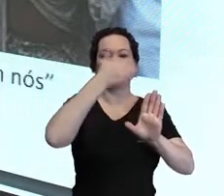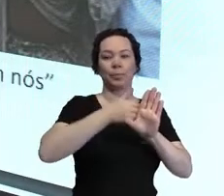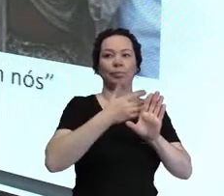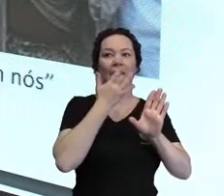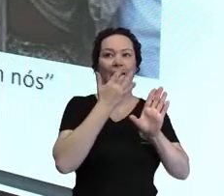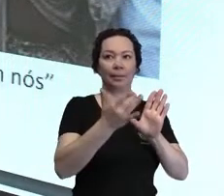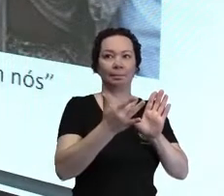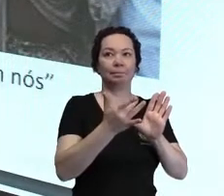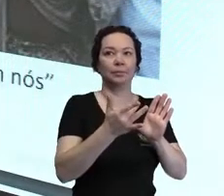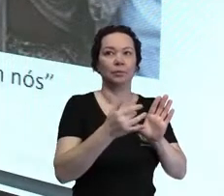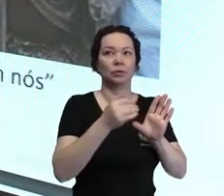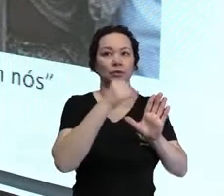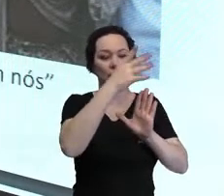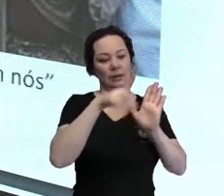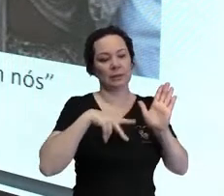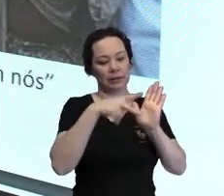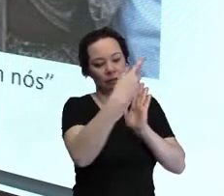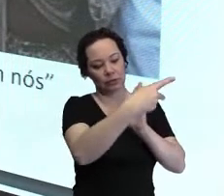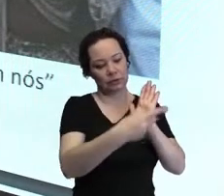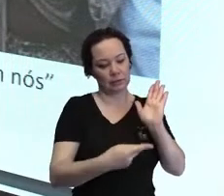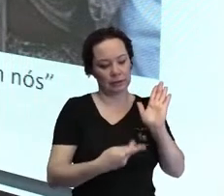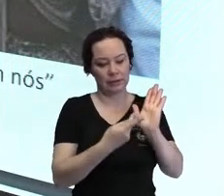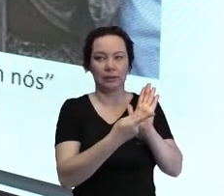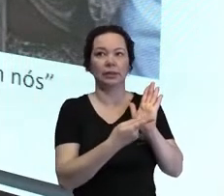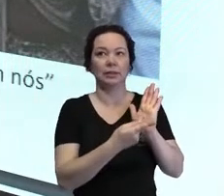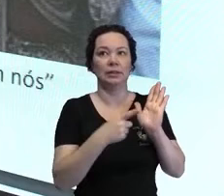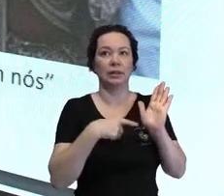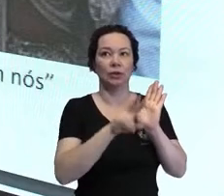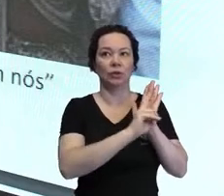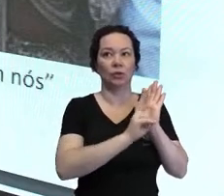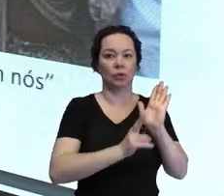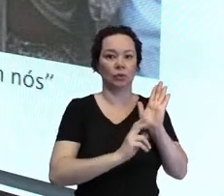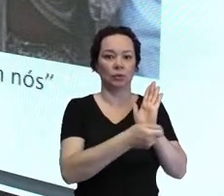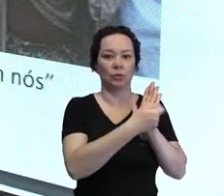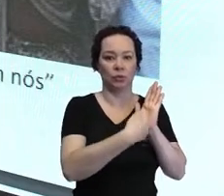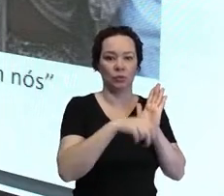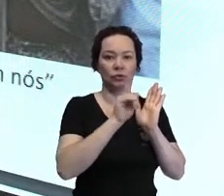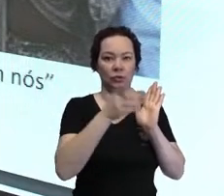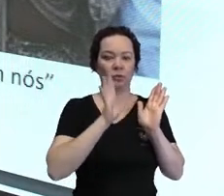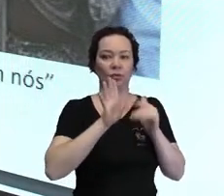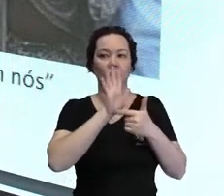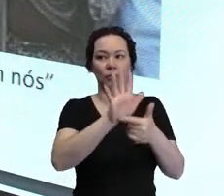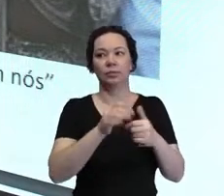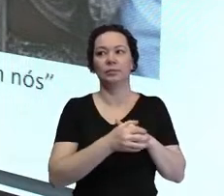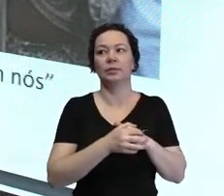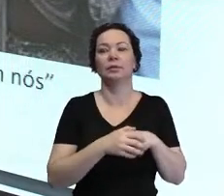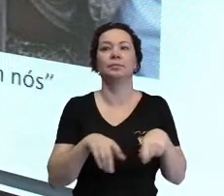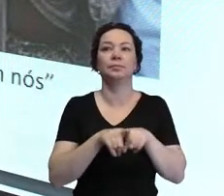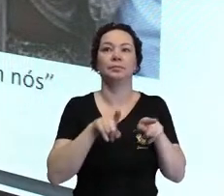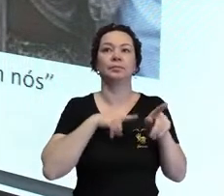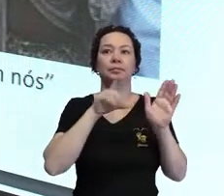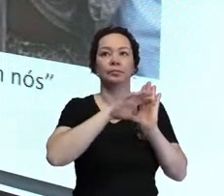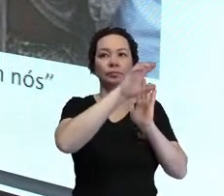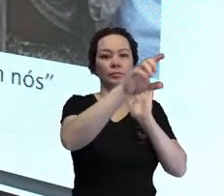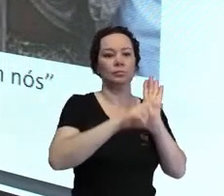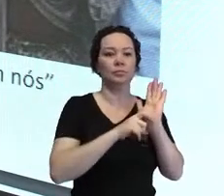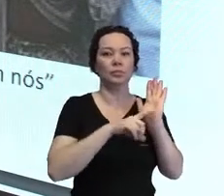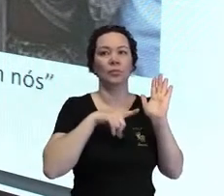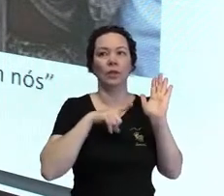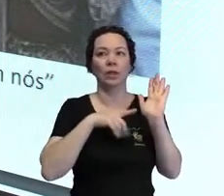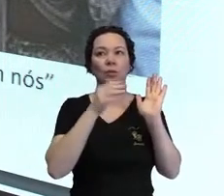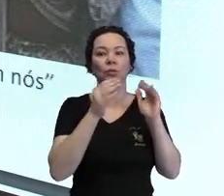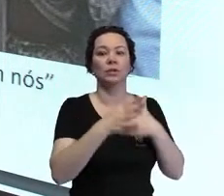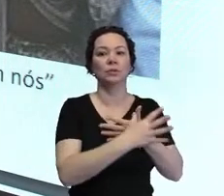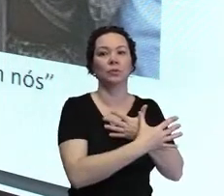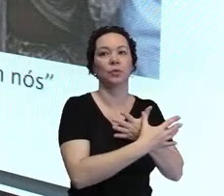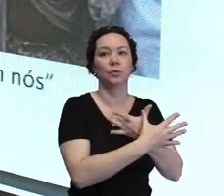tem o Mudo Seu Falar, Que Eu Mudo Me Ouvir, embaixo tem o nome dos autores, que vocês já vão saber quem são, e tem embaixo várias